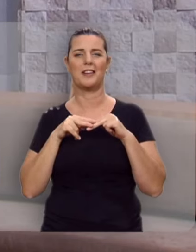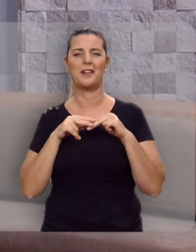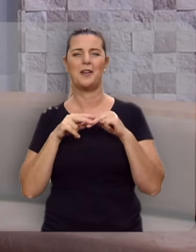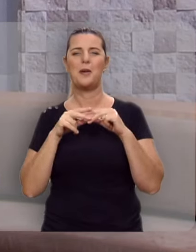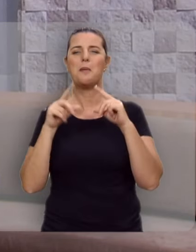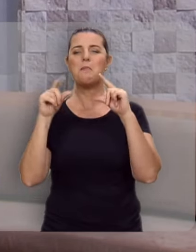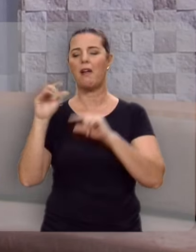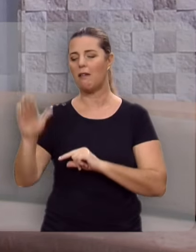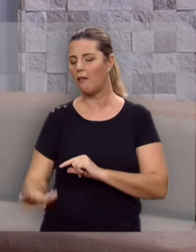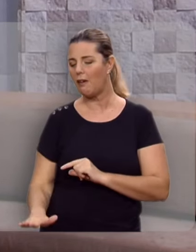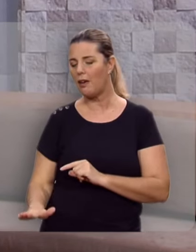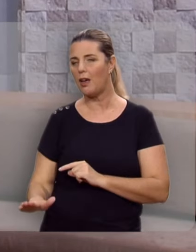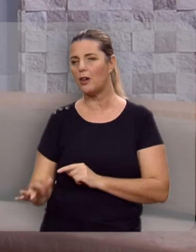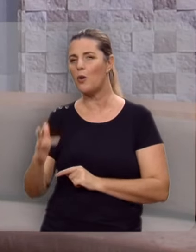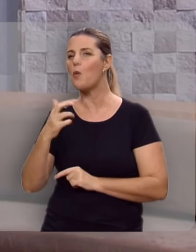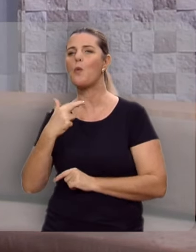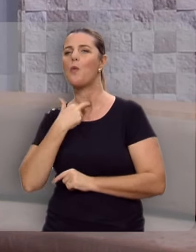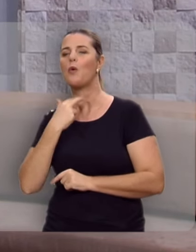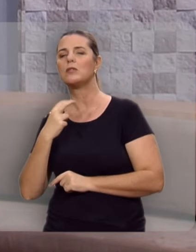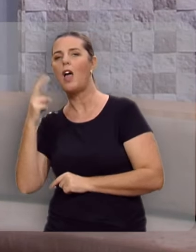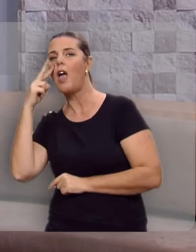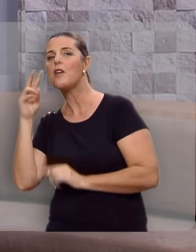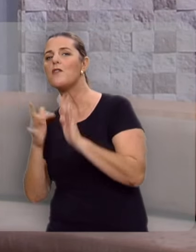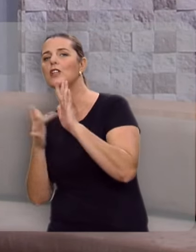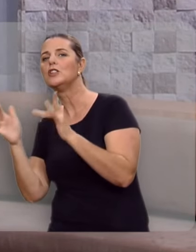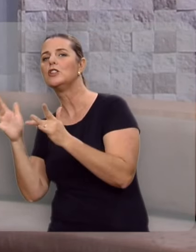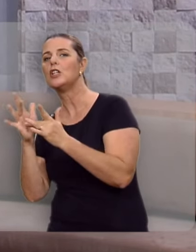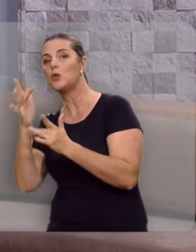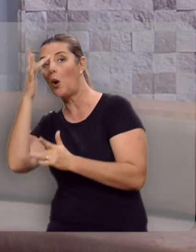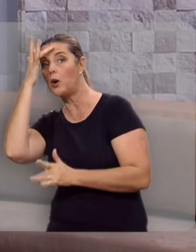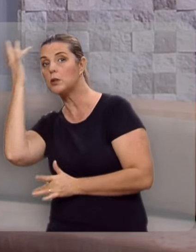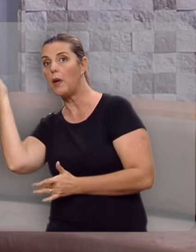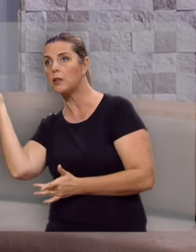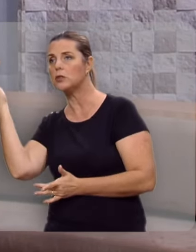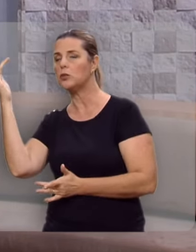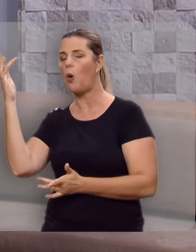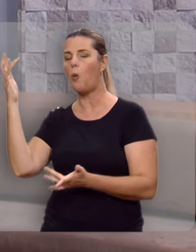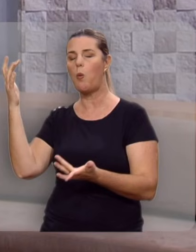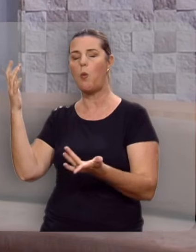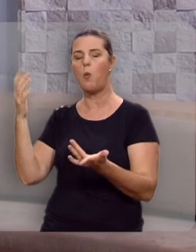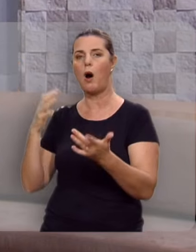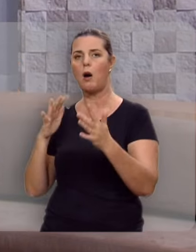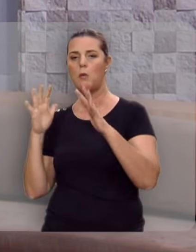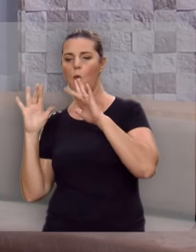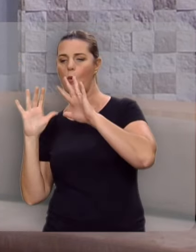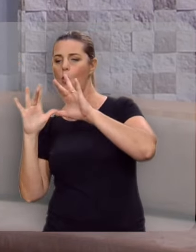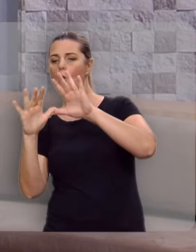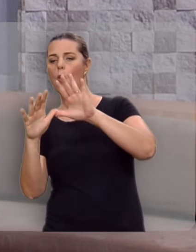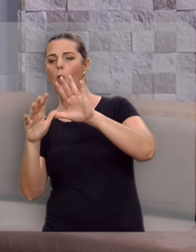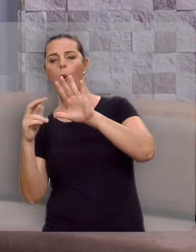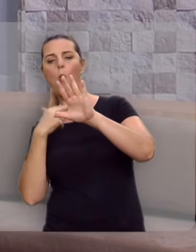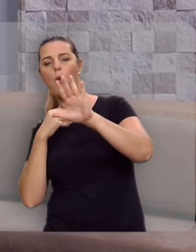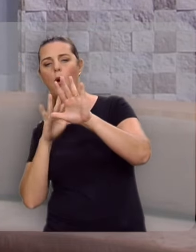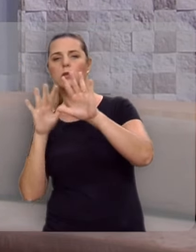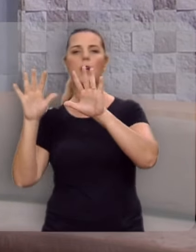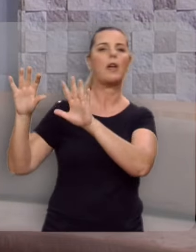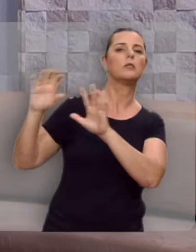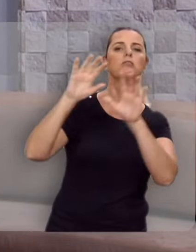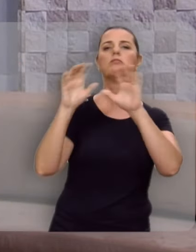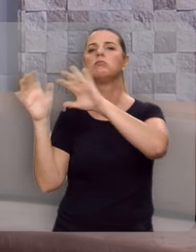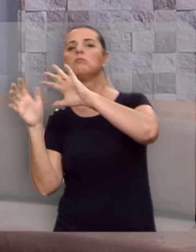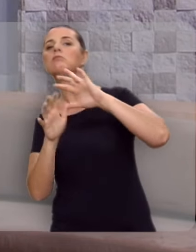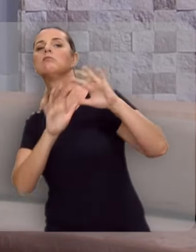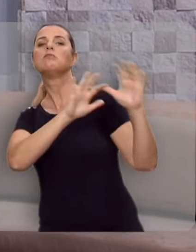ver a Jesus porque a multidão o abafa. Então ele larga para lá o seu orgulho, corre no meio da multidão, sobe numa